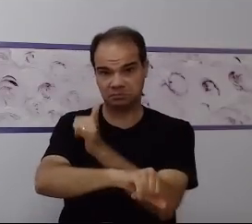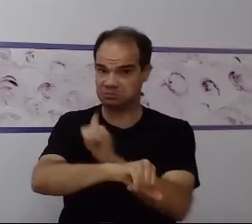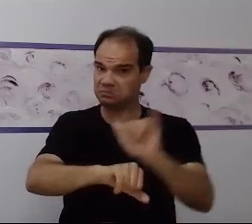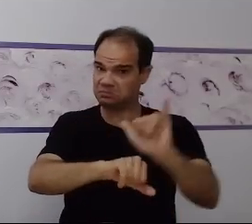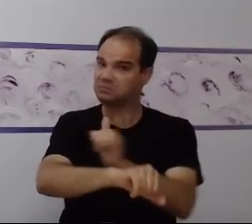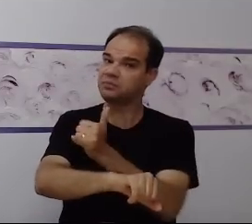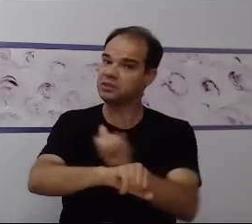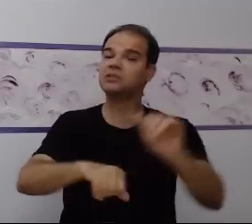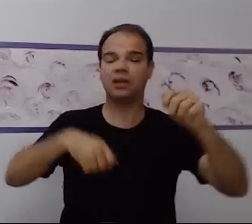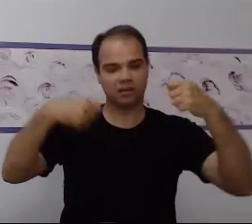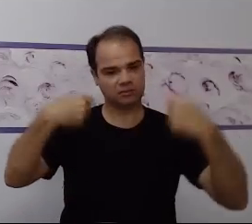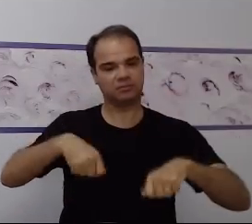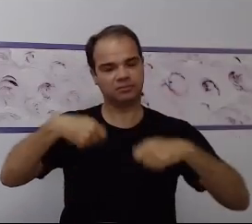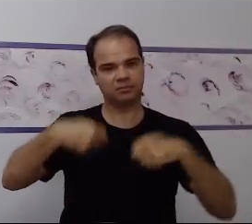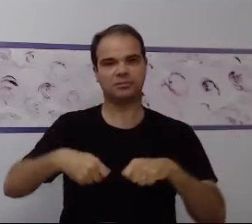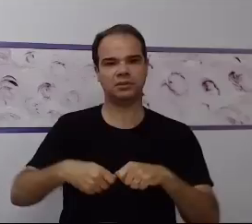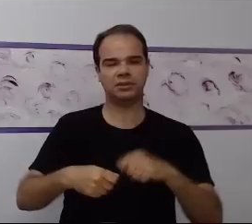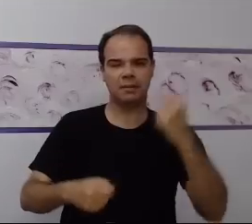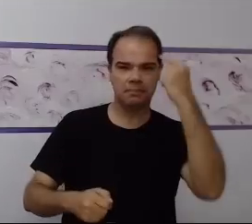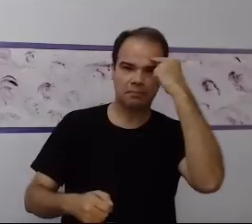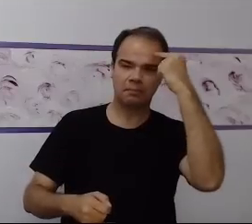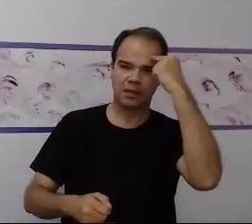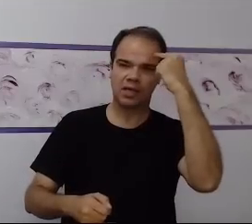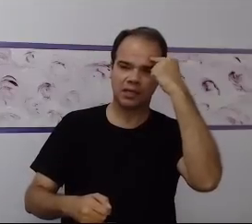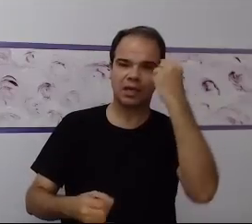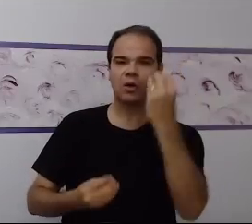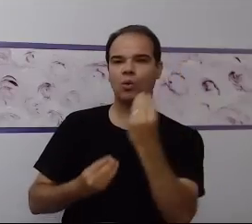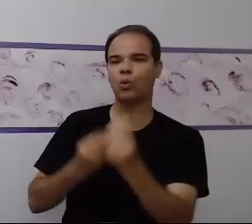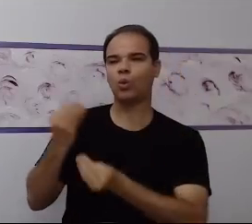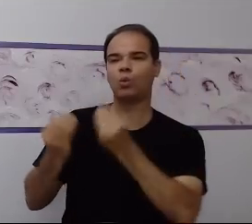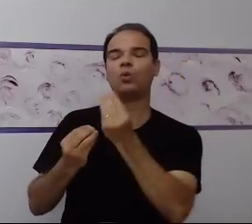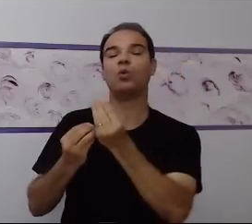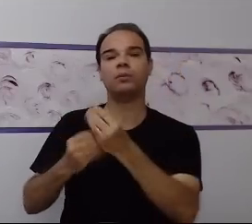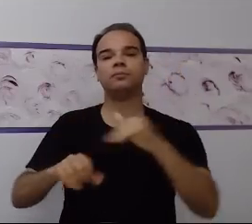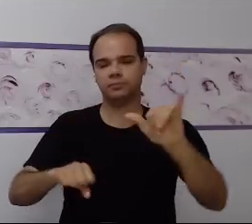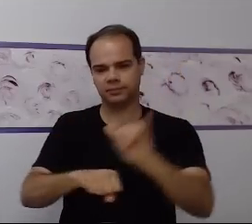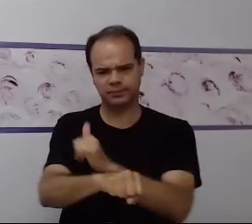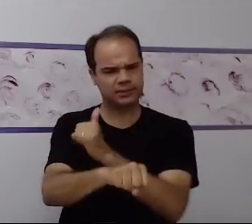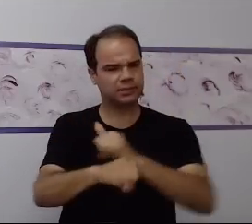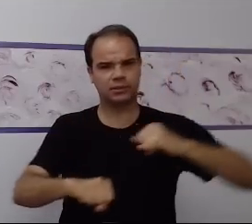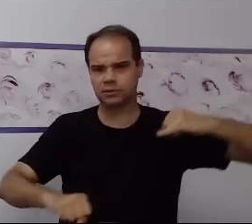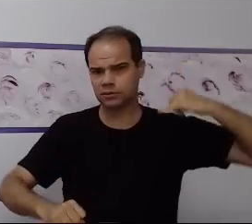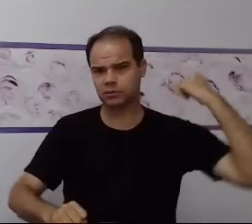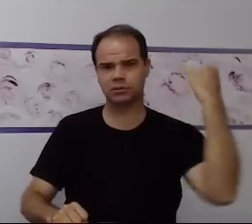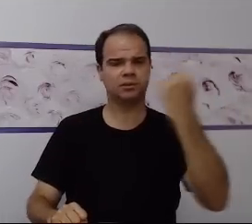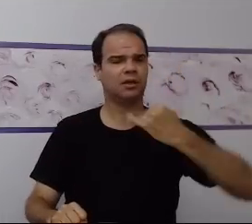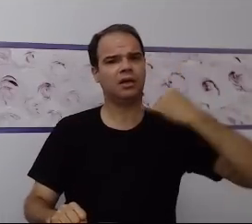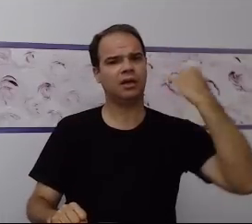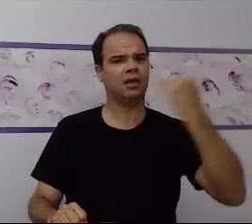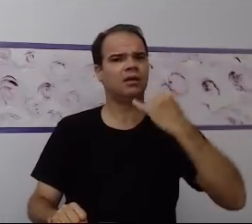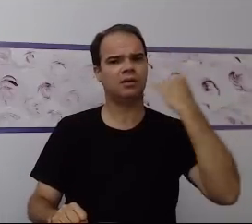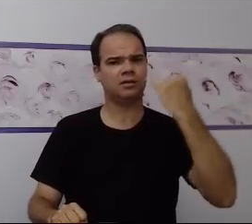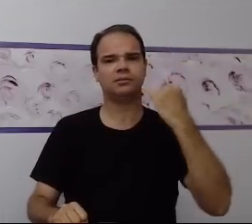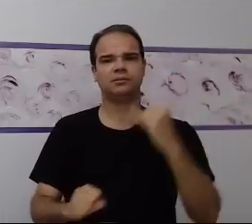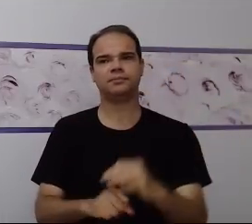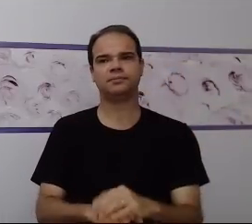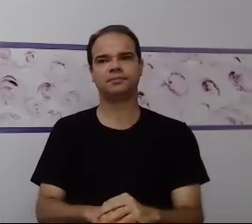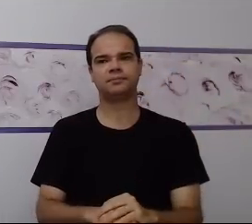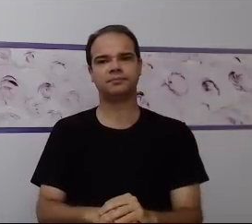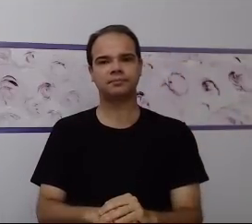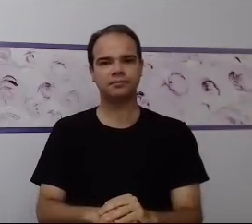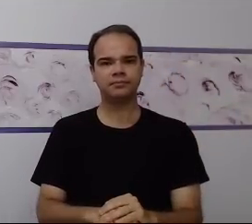recursos suficientes para que essa assimilação aconteça, ocorra. Então, cabe salientar que